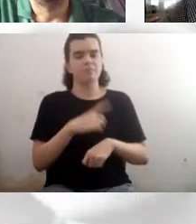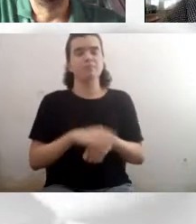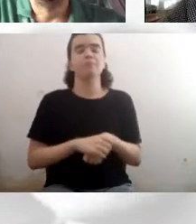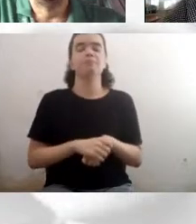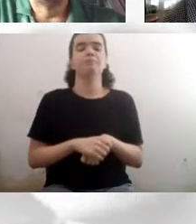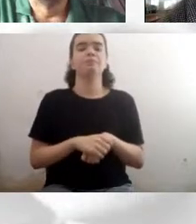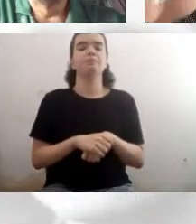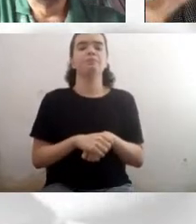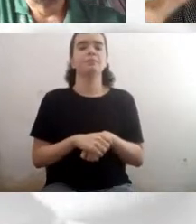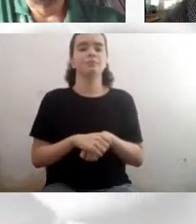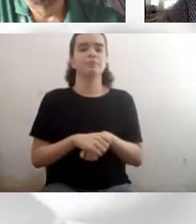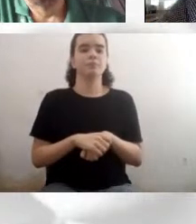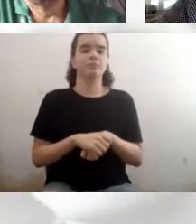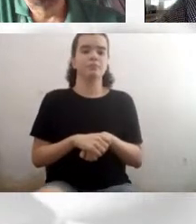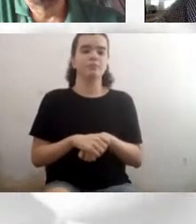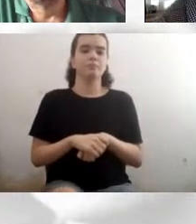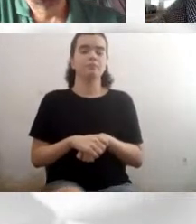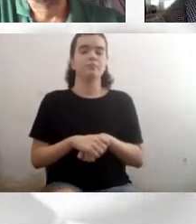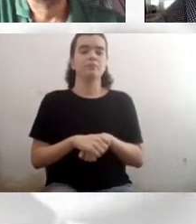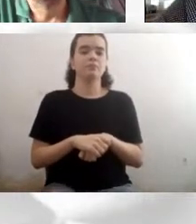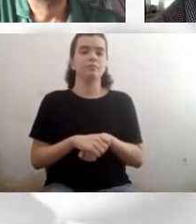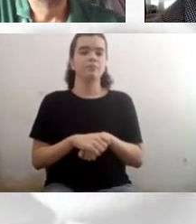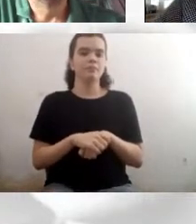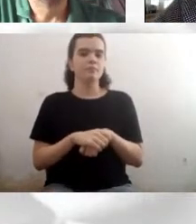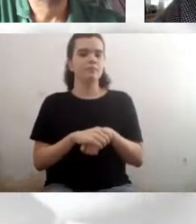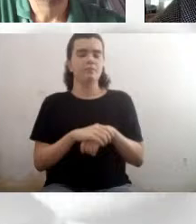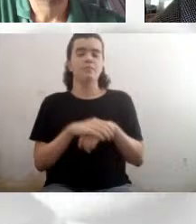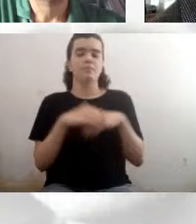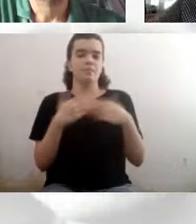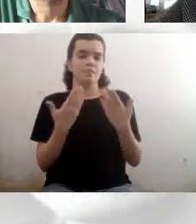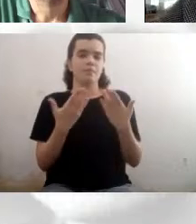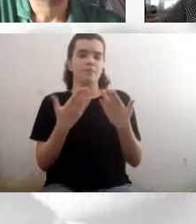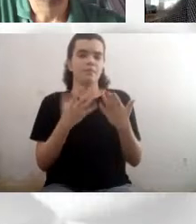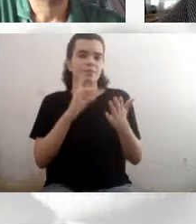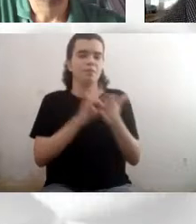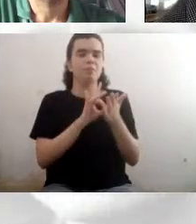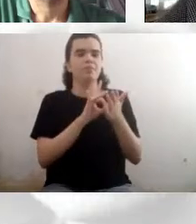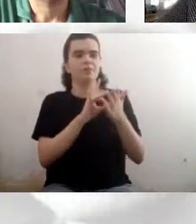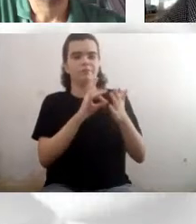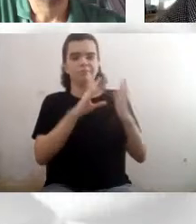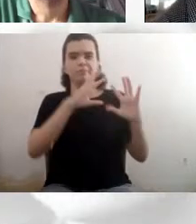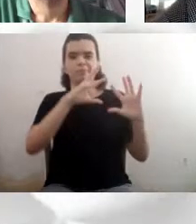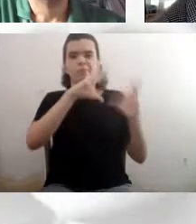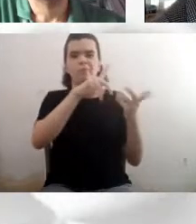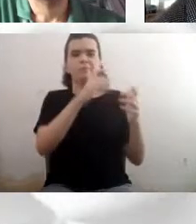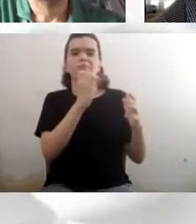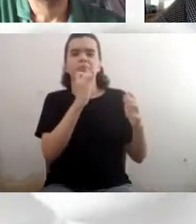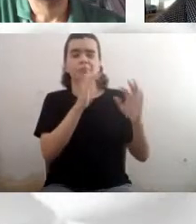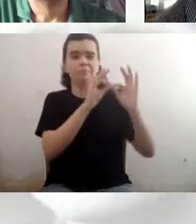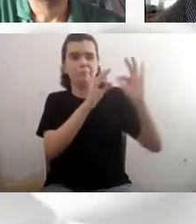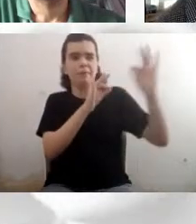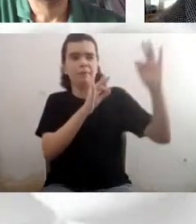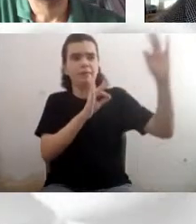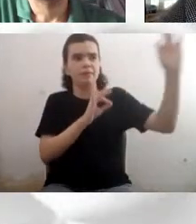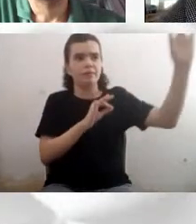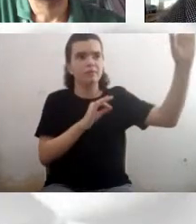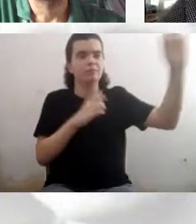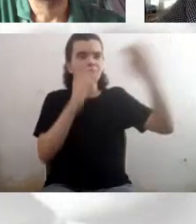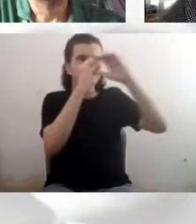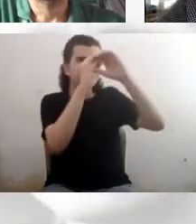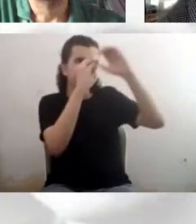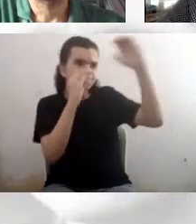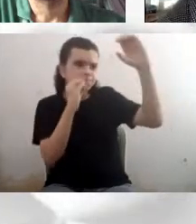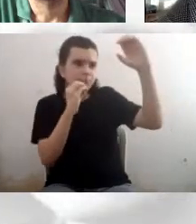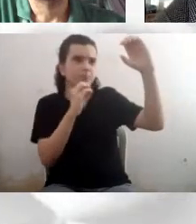ou seja, deslocamento da luz para o vermelho quando o objeto está se afastando, mas então os objetos mais distantes